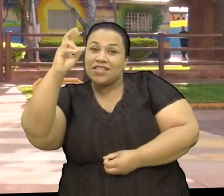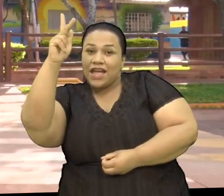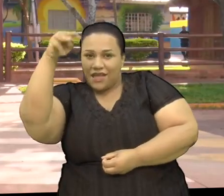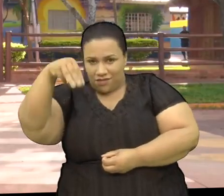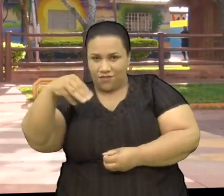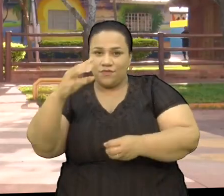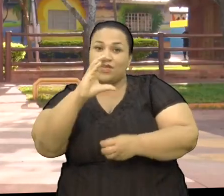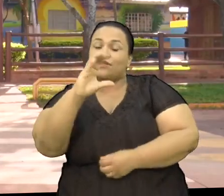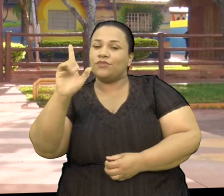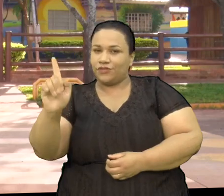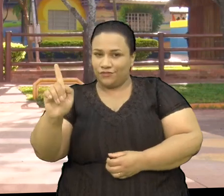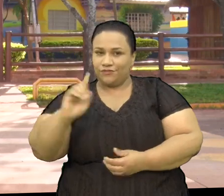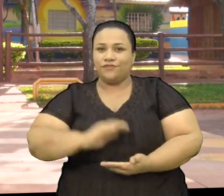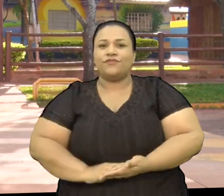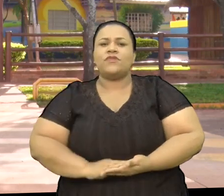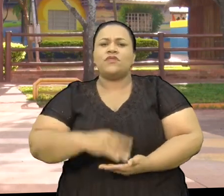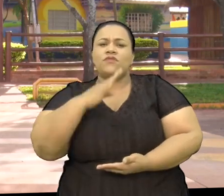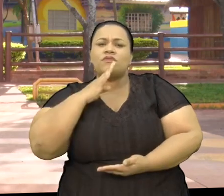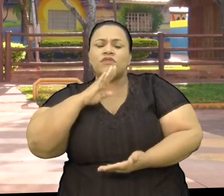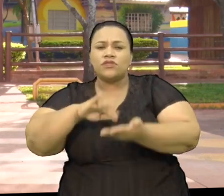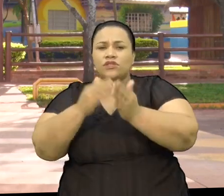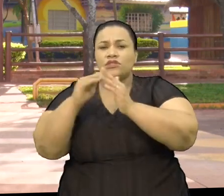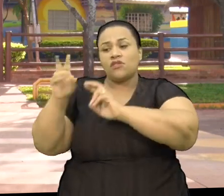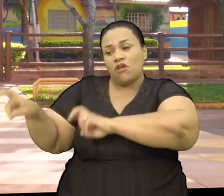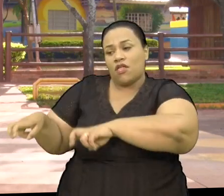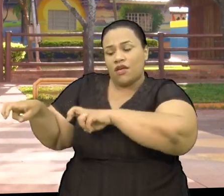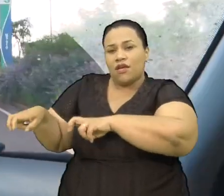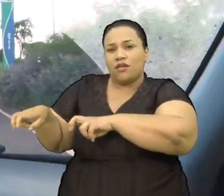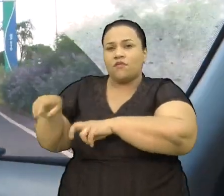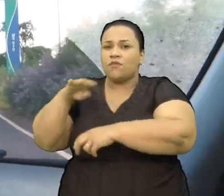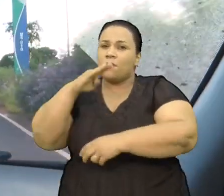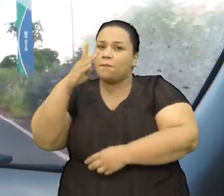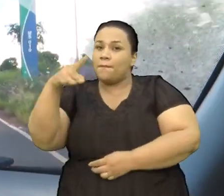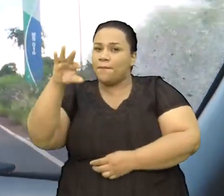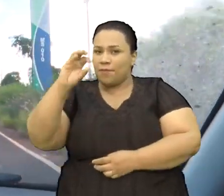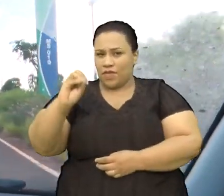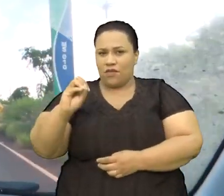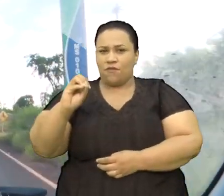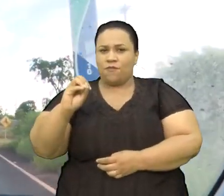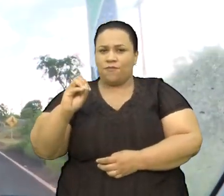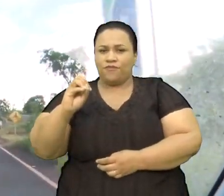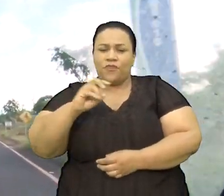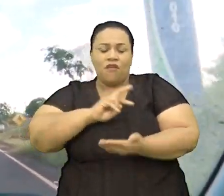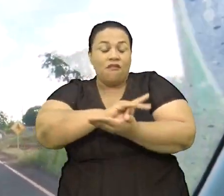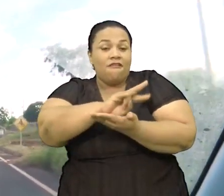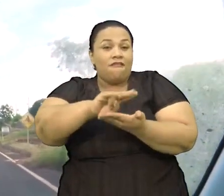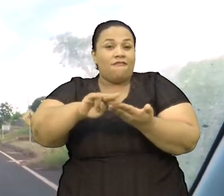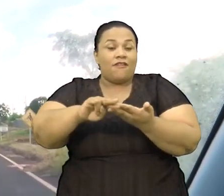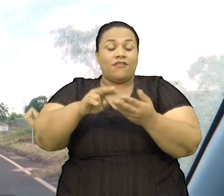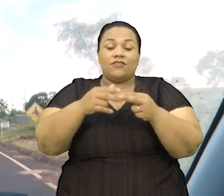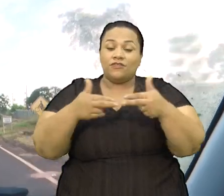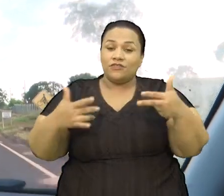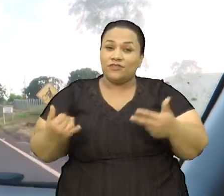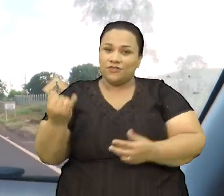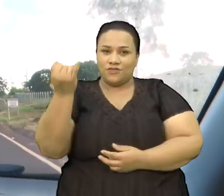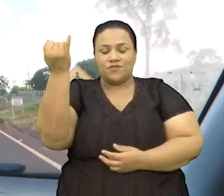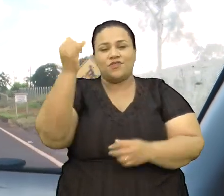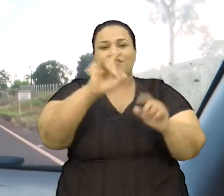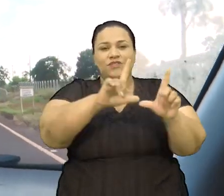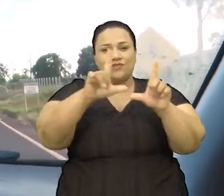Vamos conhecer a Escola Agrícola Barão do Rio Branco Muitas surpresas nos esperam nessa expedição